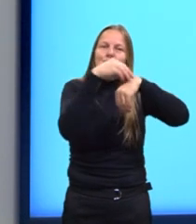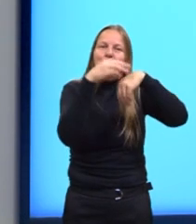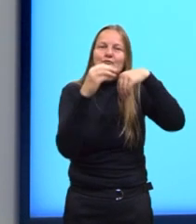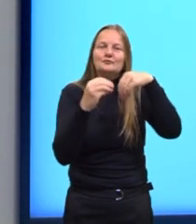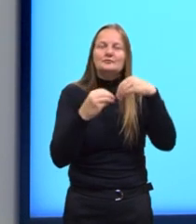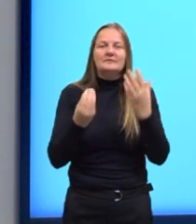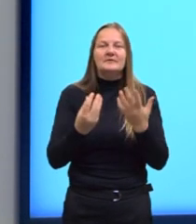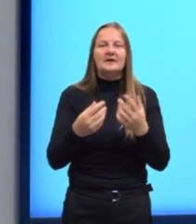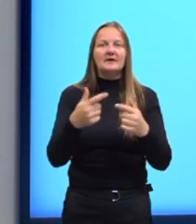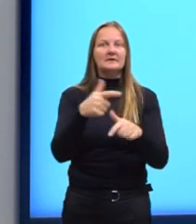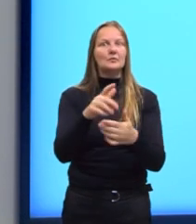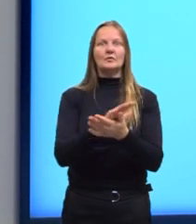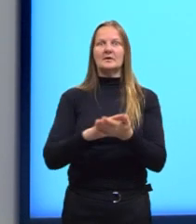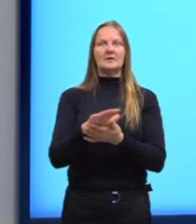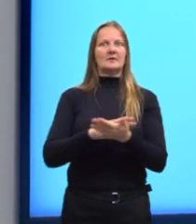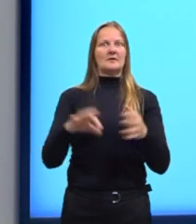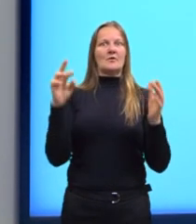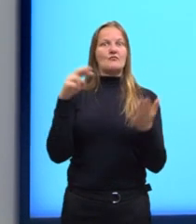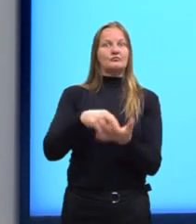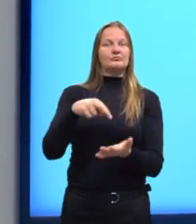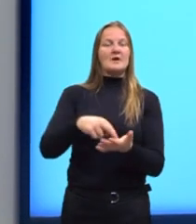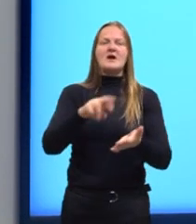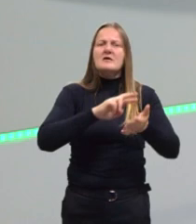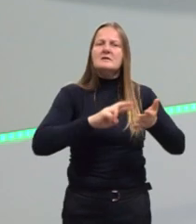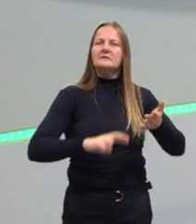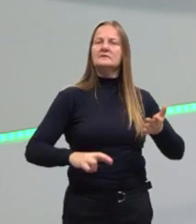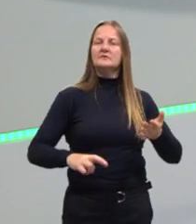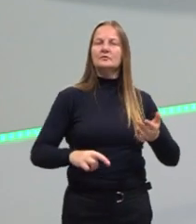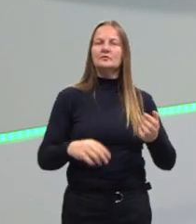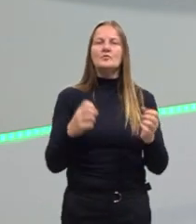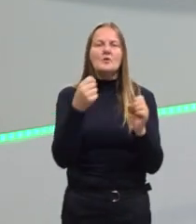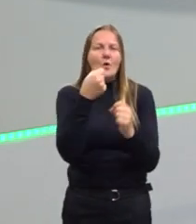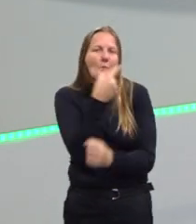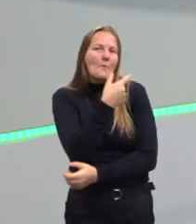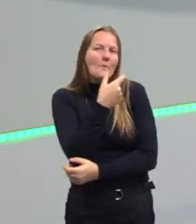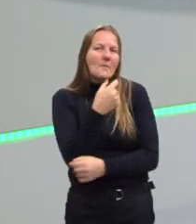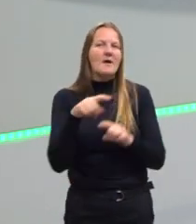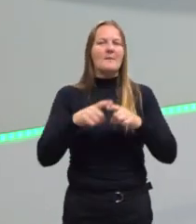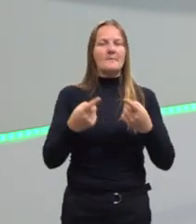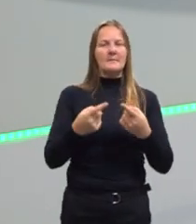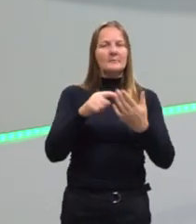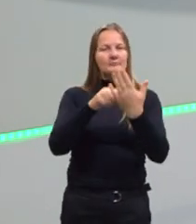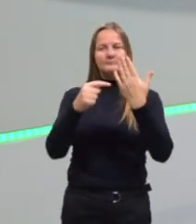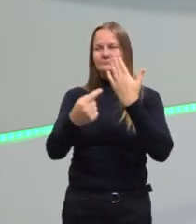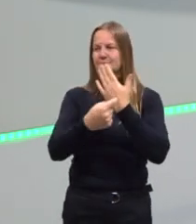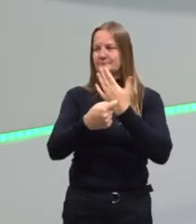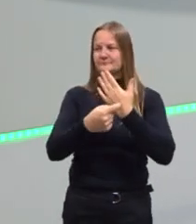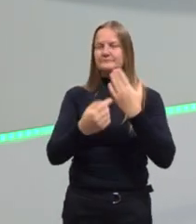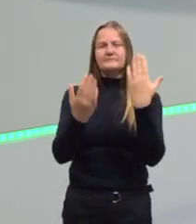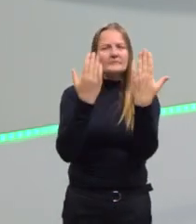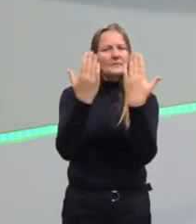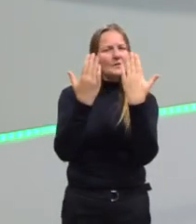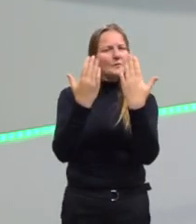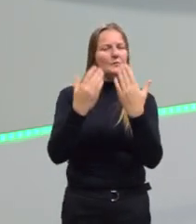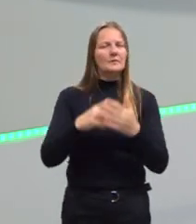Já não existe mais o realismo. Então, esse meme, ele nos traz essa impressão de que